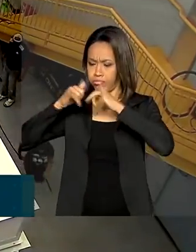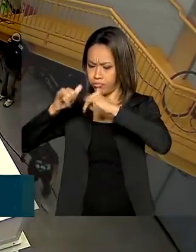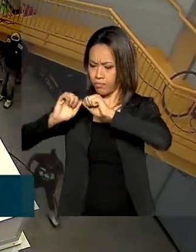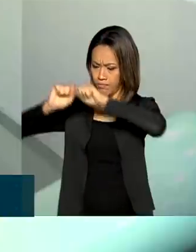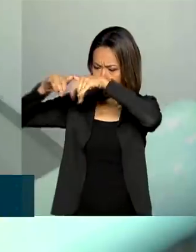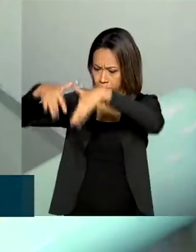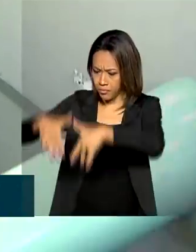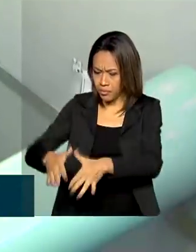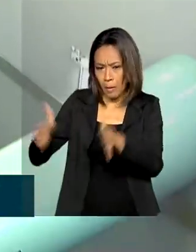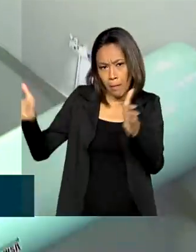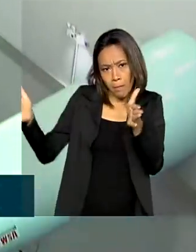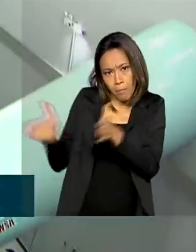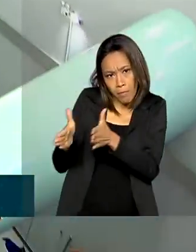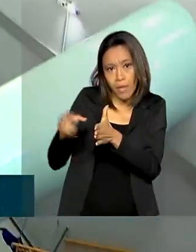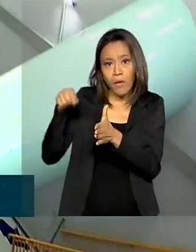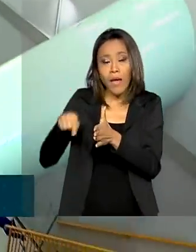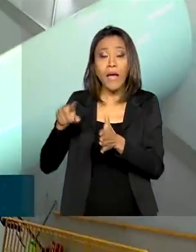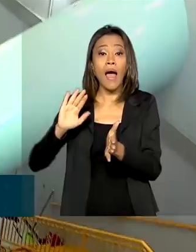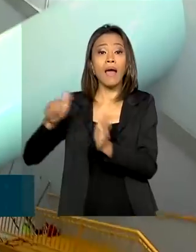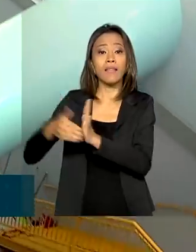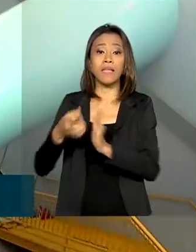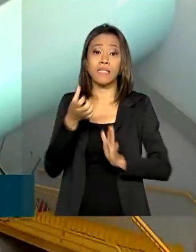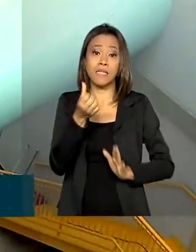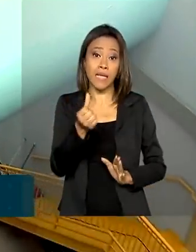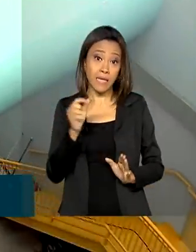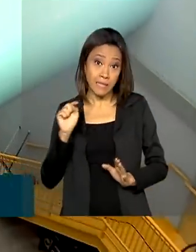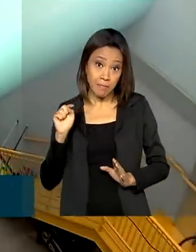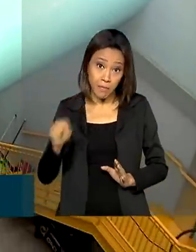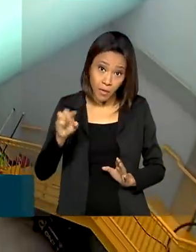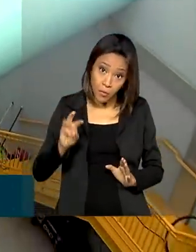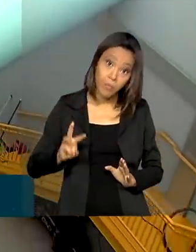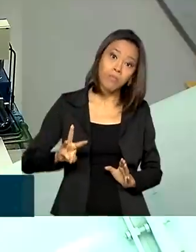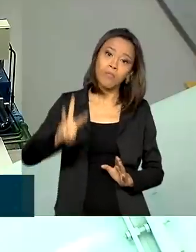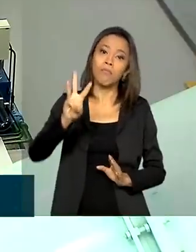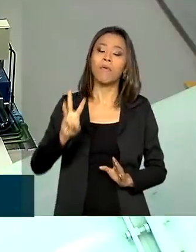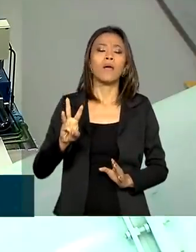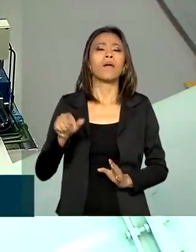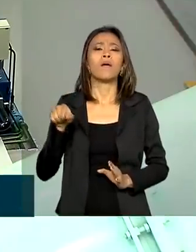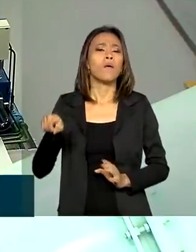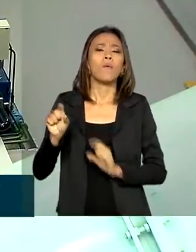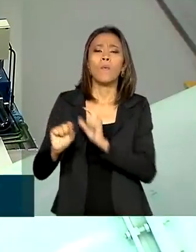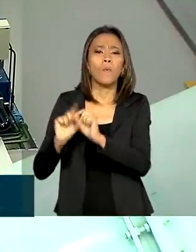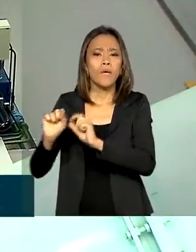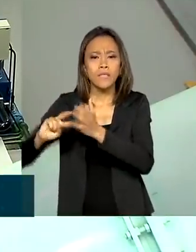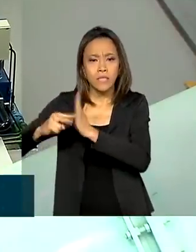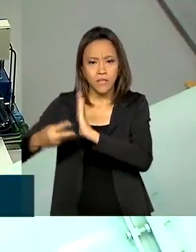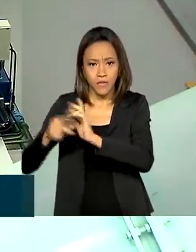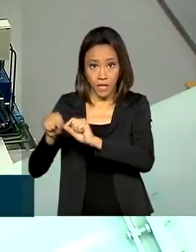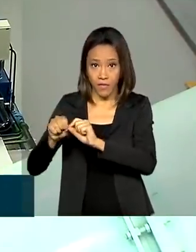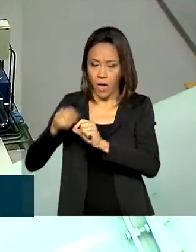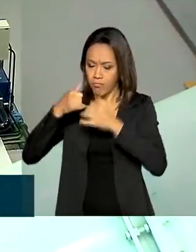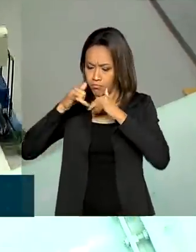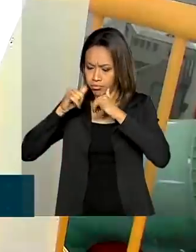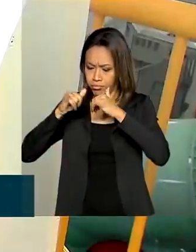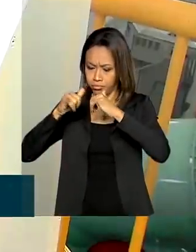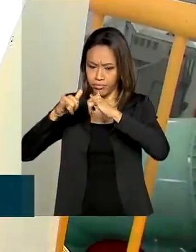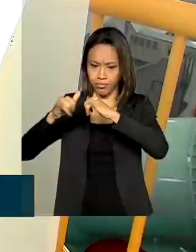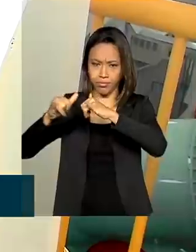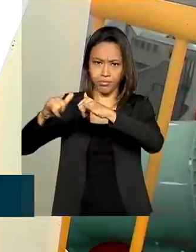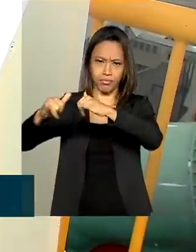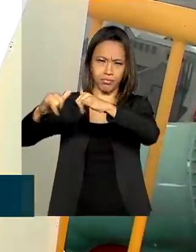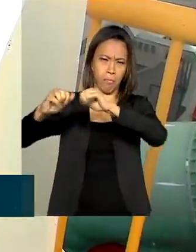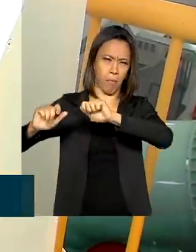porte, Bedim, é de até 6 mil megawatts de potência instalada. Isso significa que vai gerar energia para